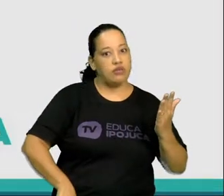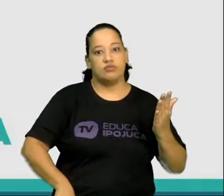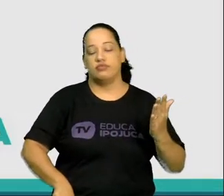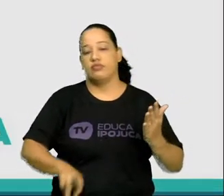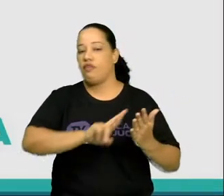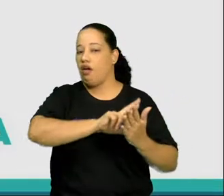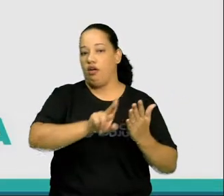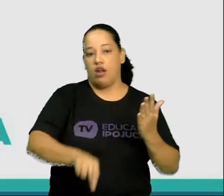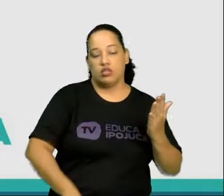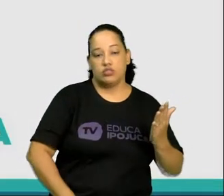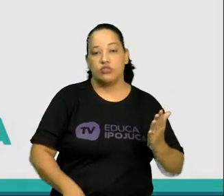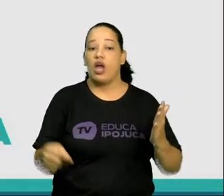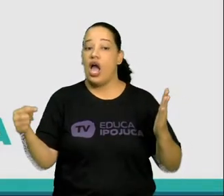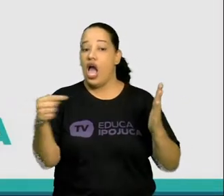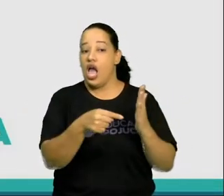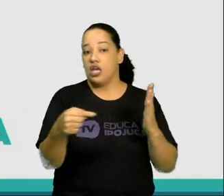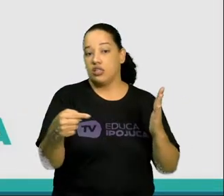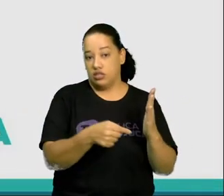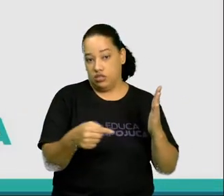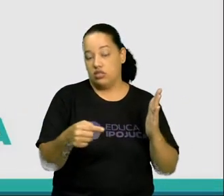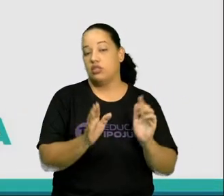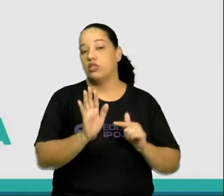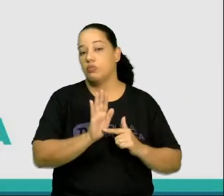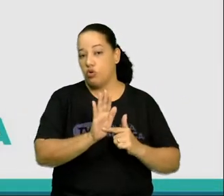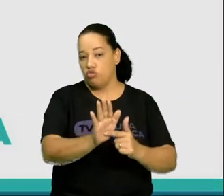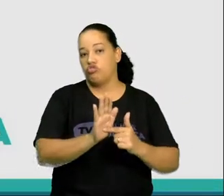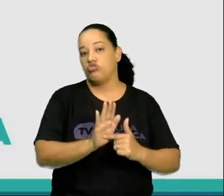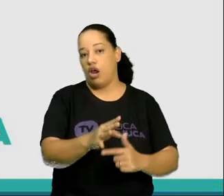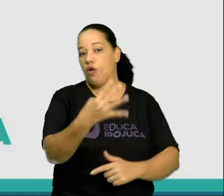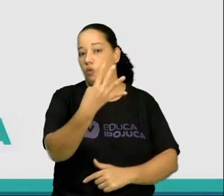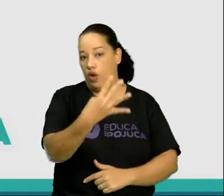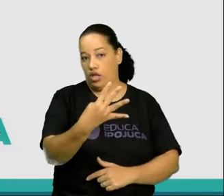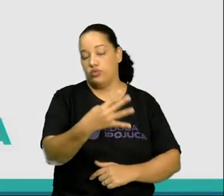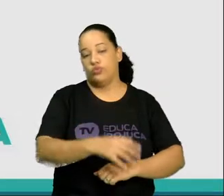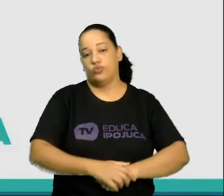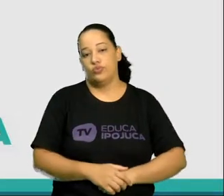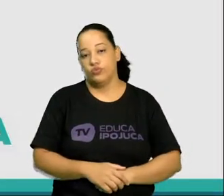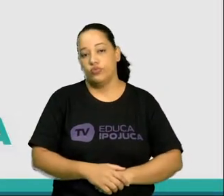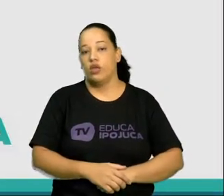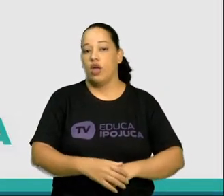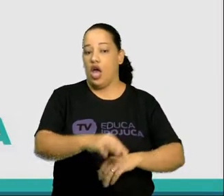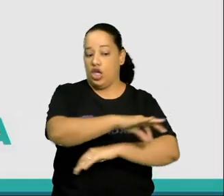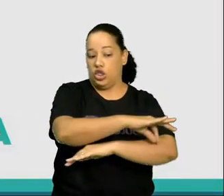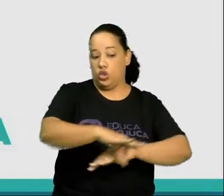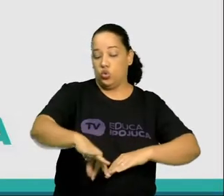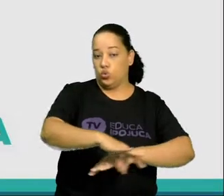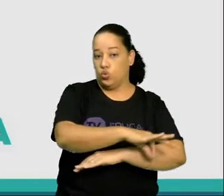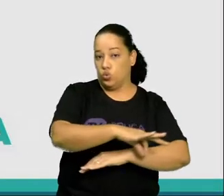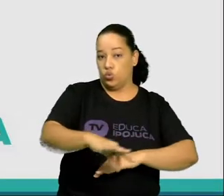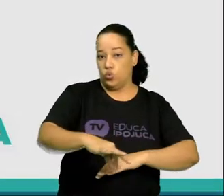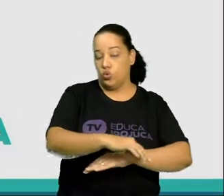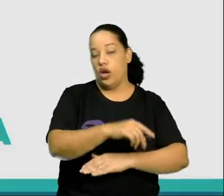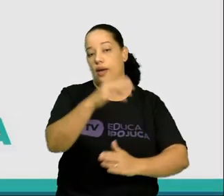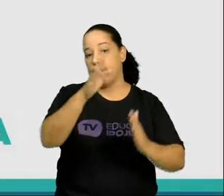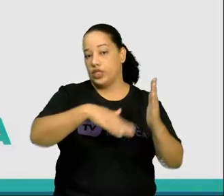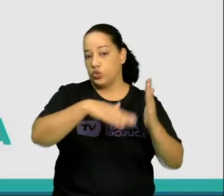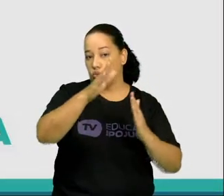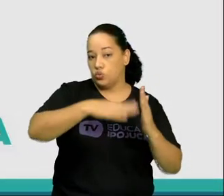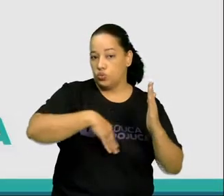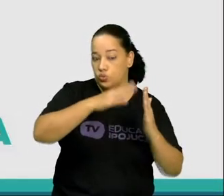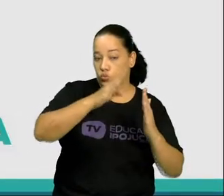várias. Aqui falaremos de quatro delas. A arquitetura, a pintura,